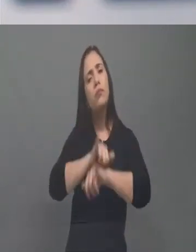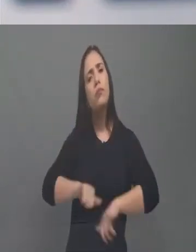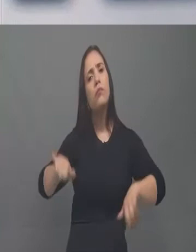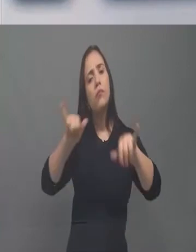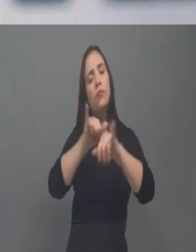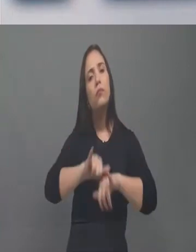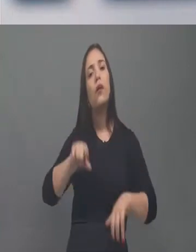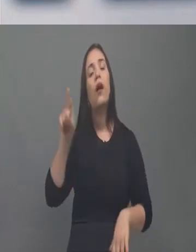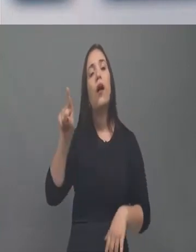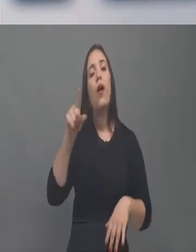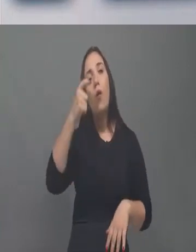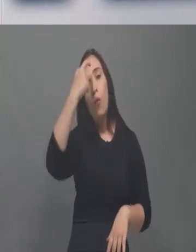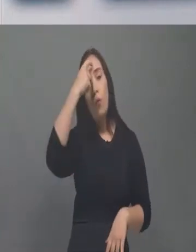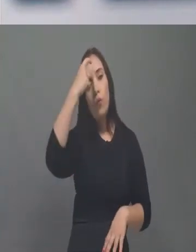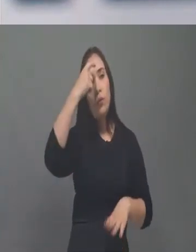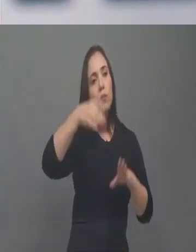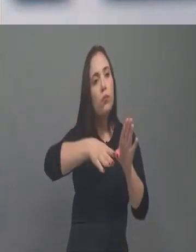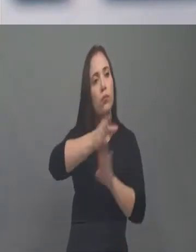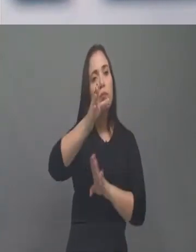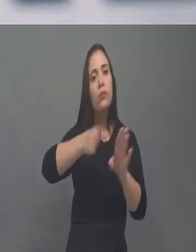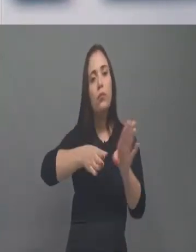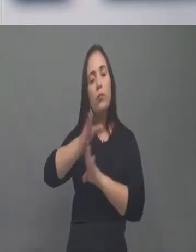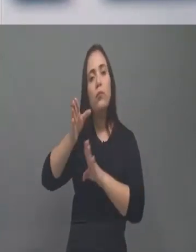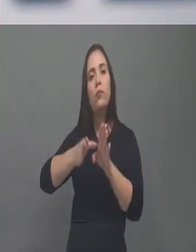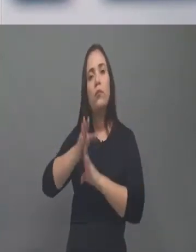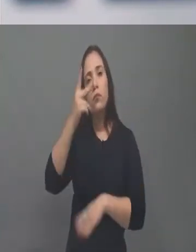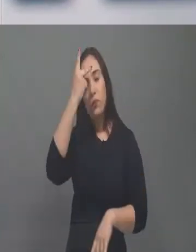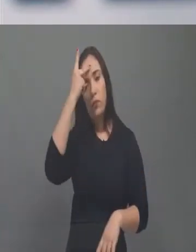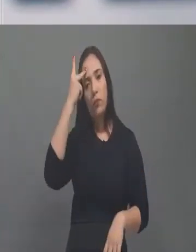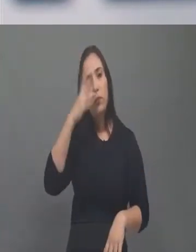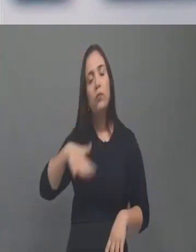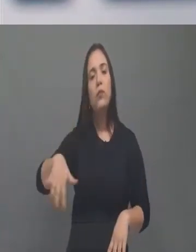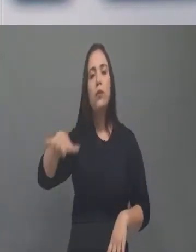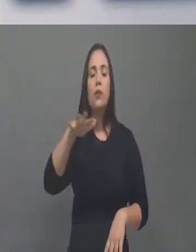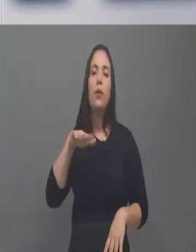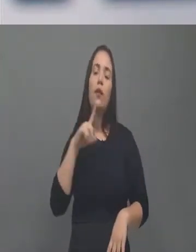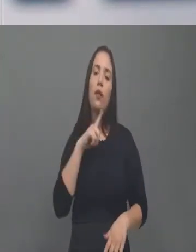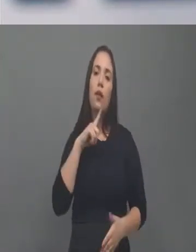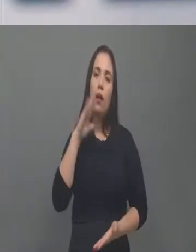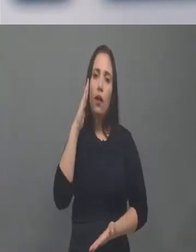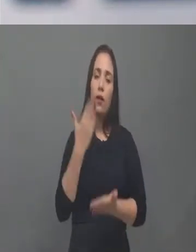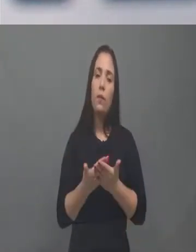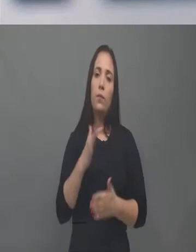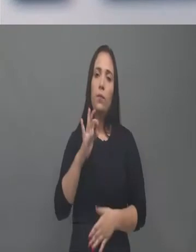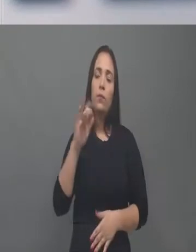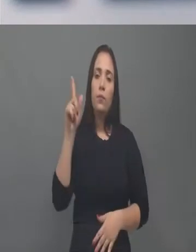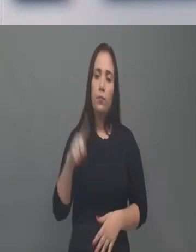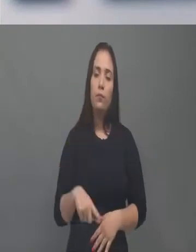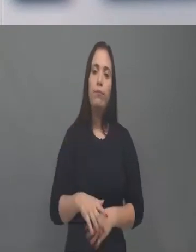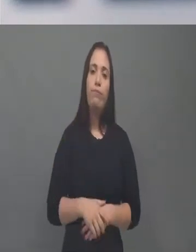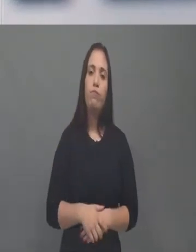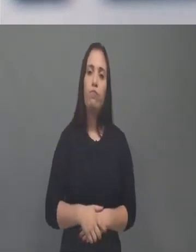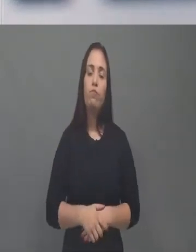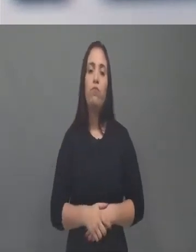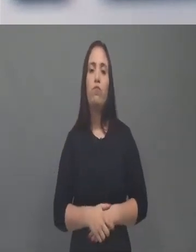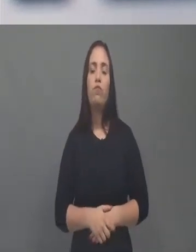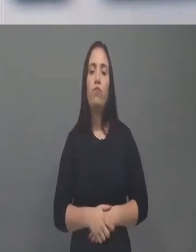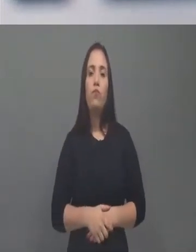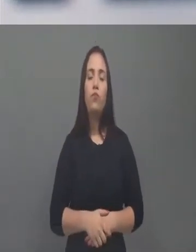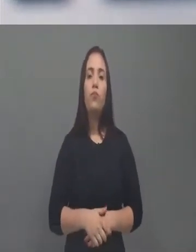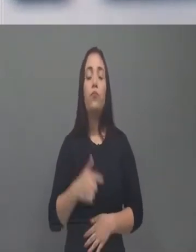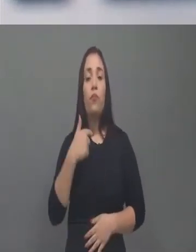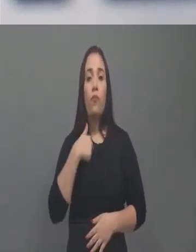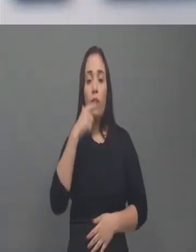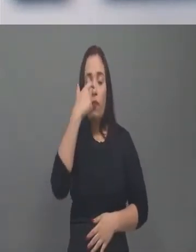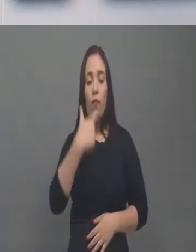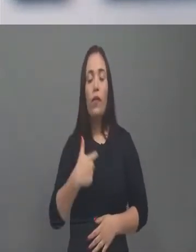a conscientização das pessoas para que eles cresçam cada vez mais a fé. E aí eu posso dizer, Ricardo Federico, que como